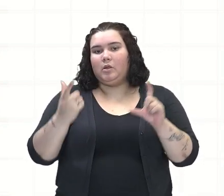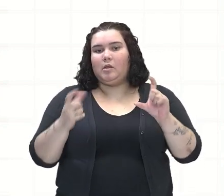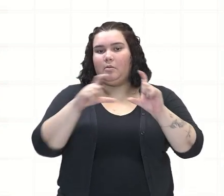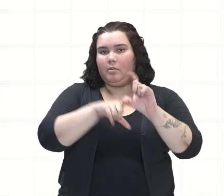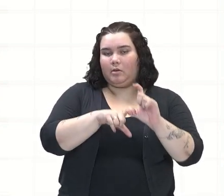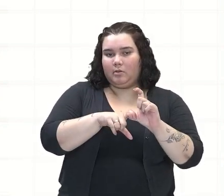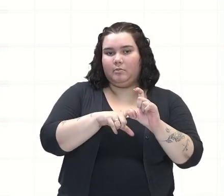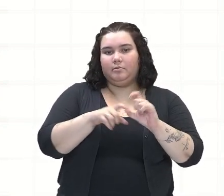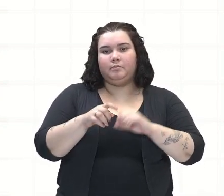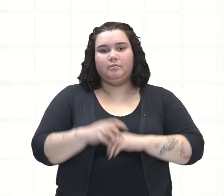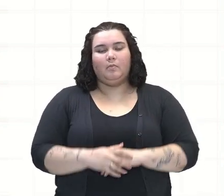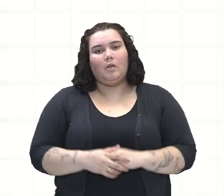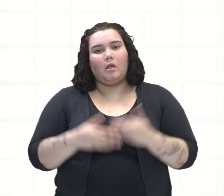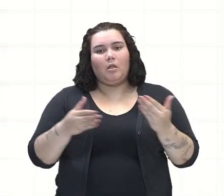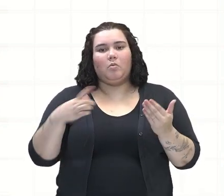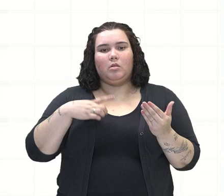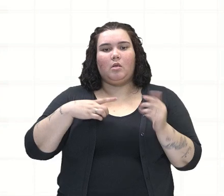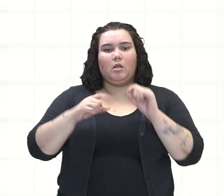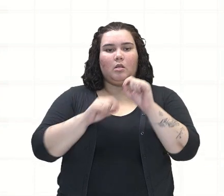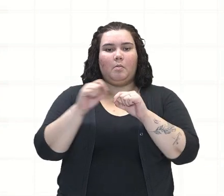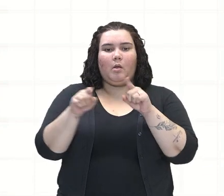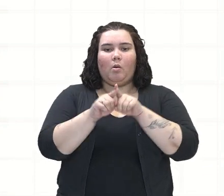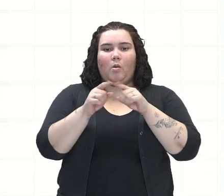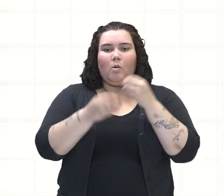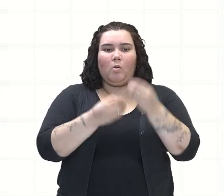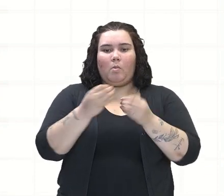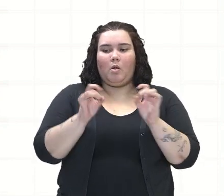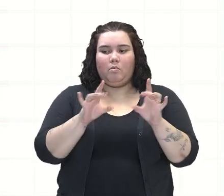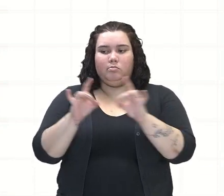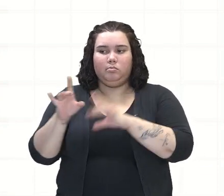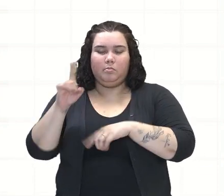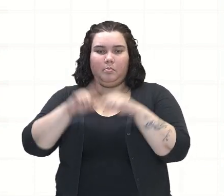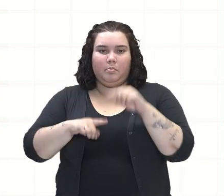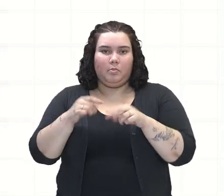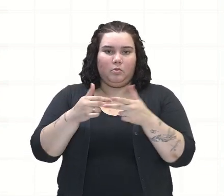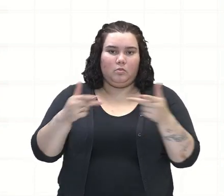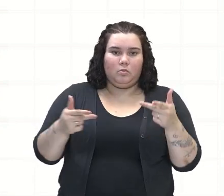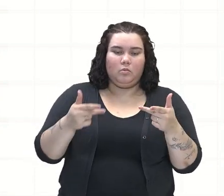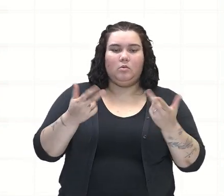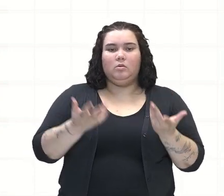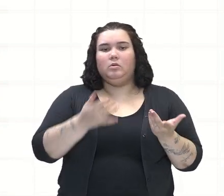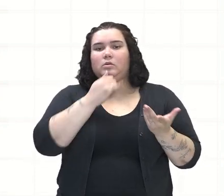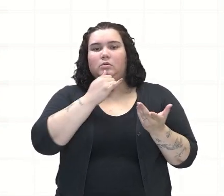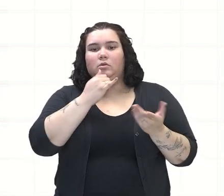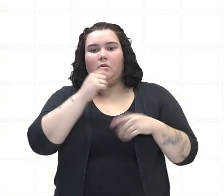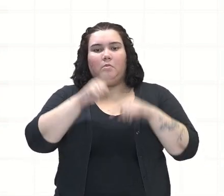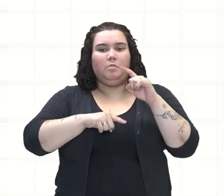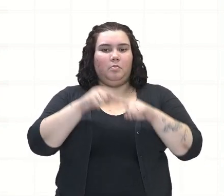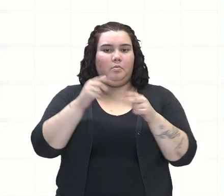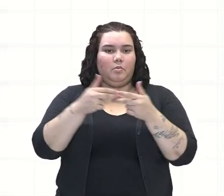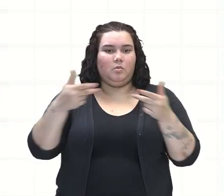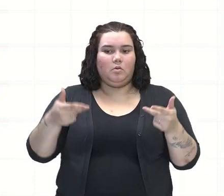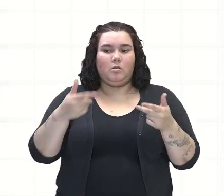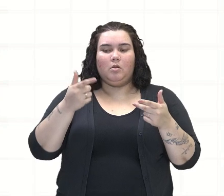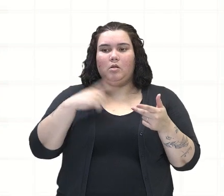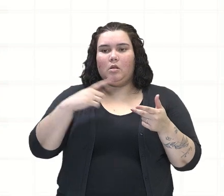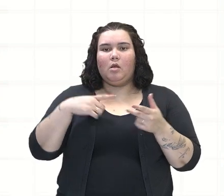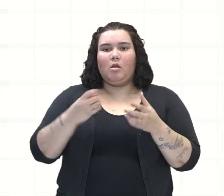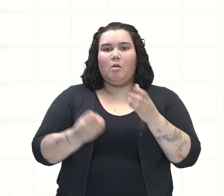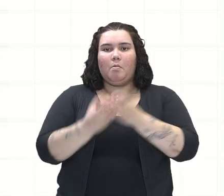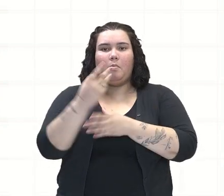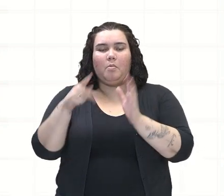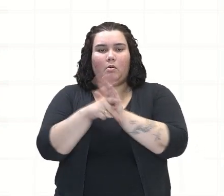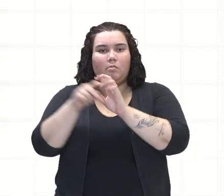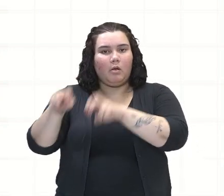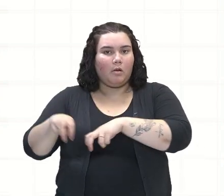tinham também mais autonomia para negociar os excedentes que eles produziam. Como, por exemplo, os produtos que eram ali produzidos oriundos da atividade de